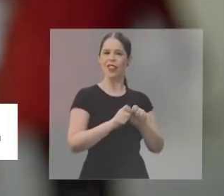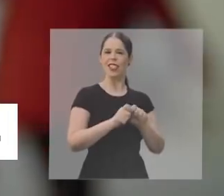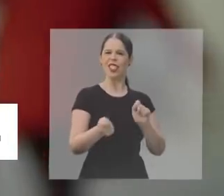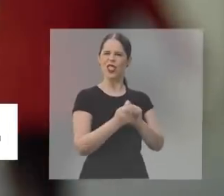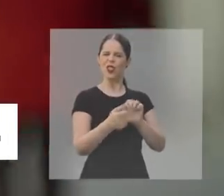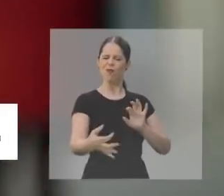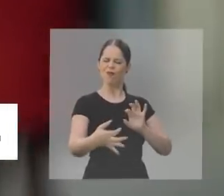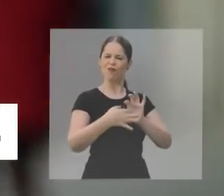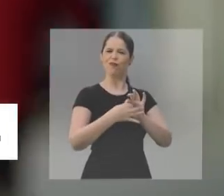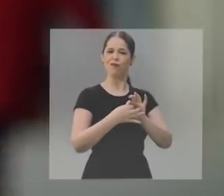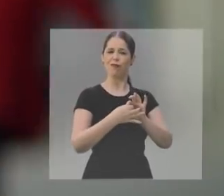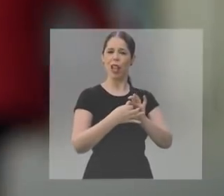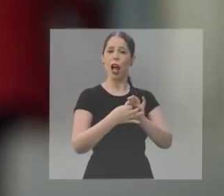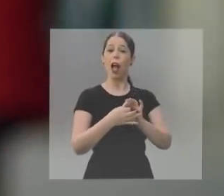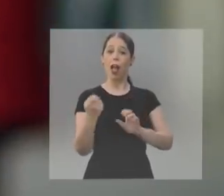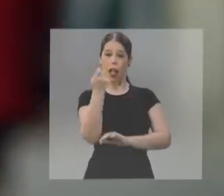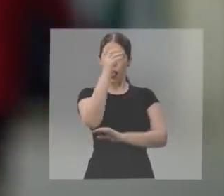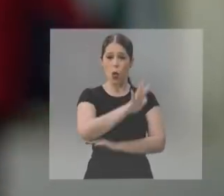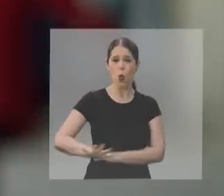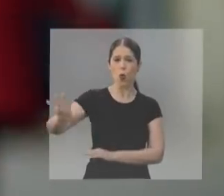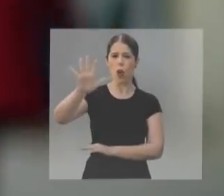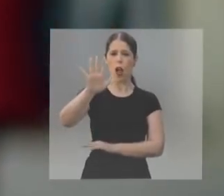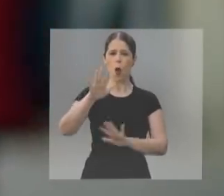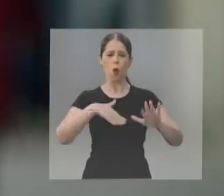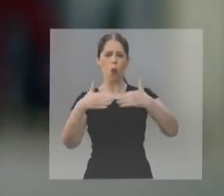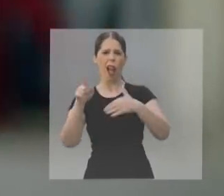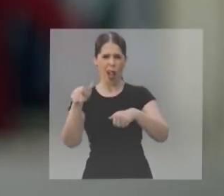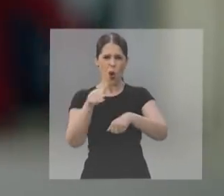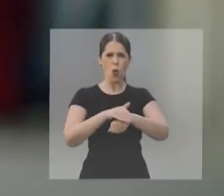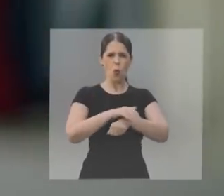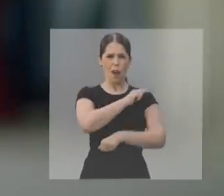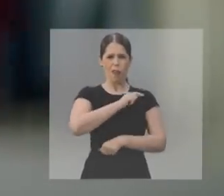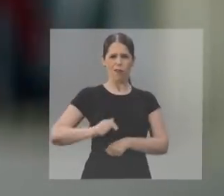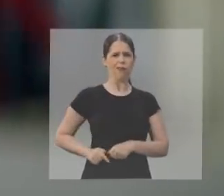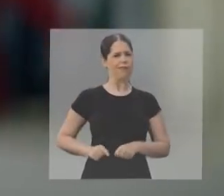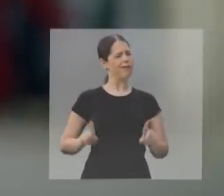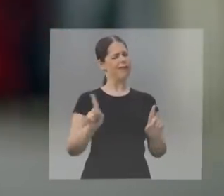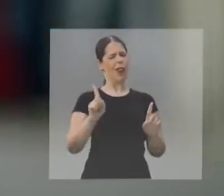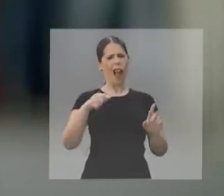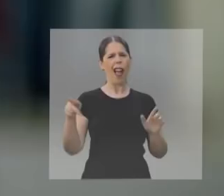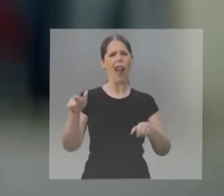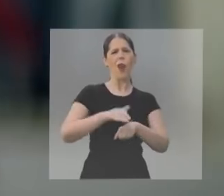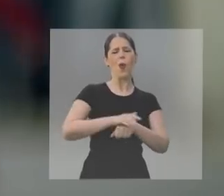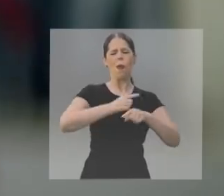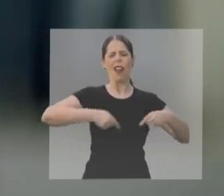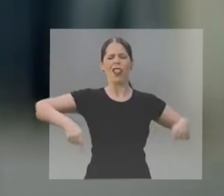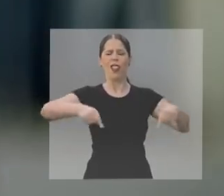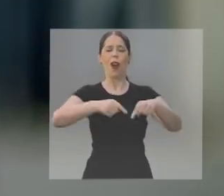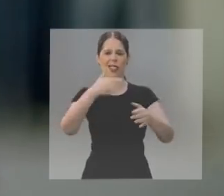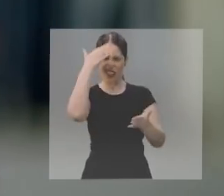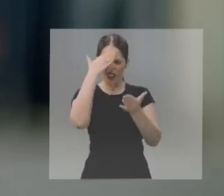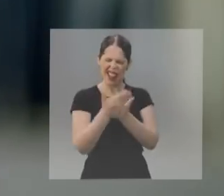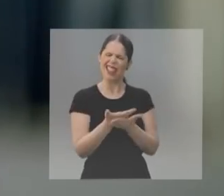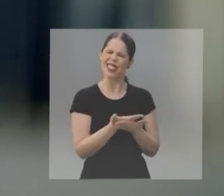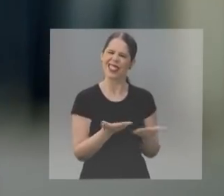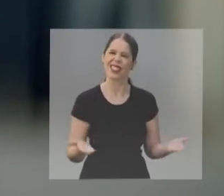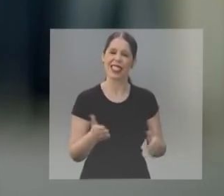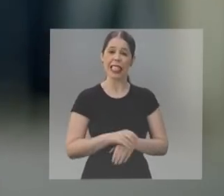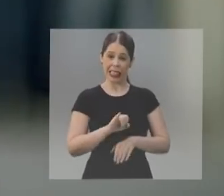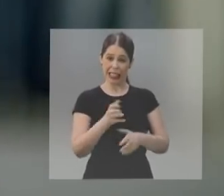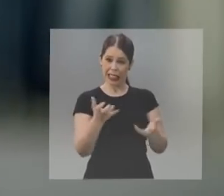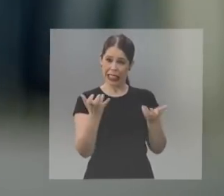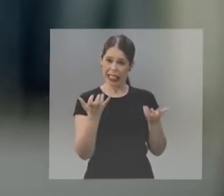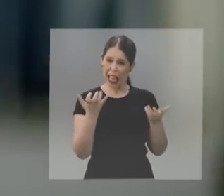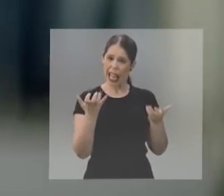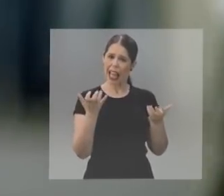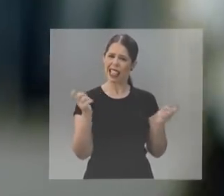capacidade de fazermos juntos. Quem fez o Rio Grande ser grande nunca foi um governo, foi a nossa gente. E eu acredito